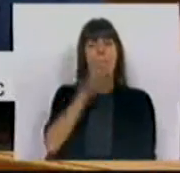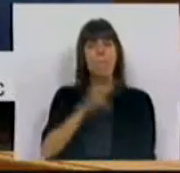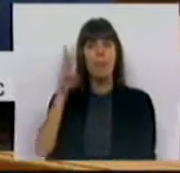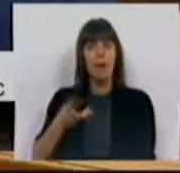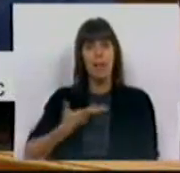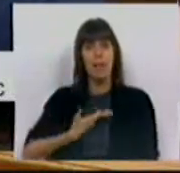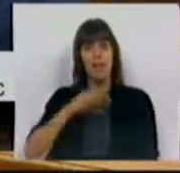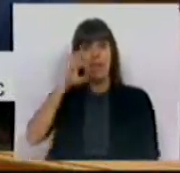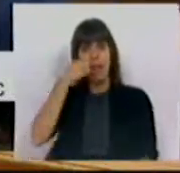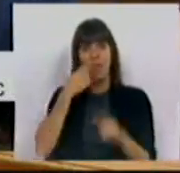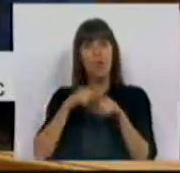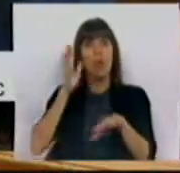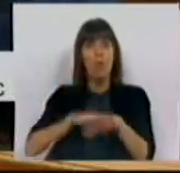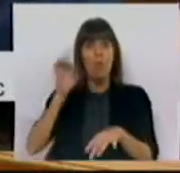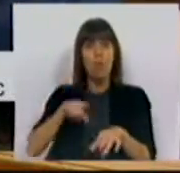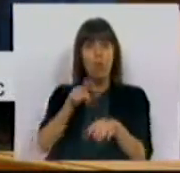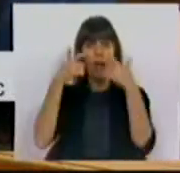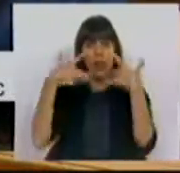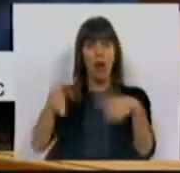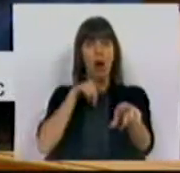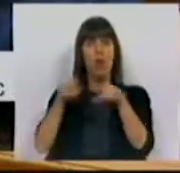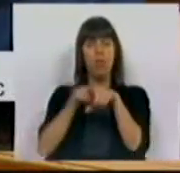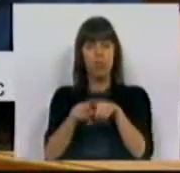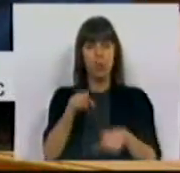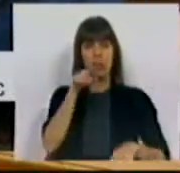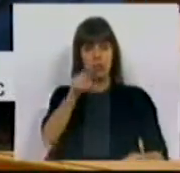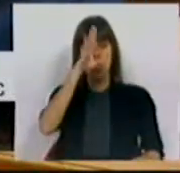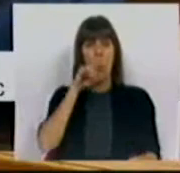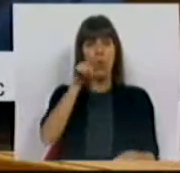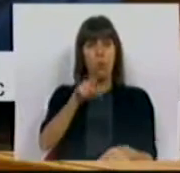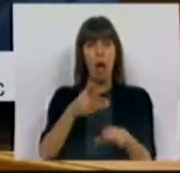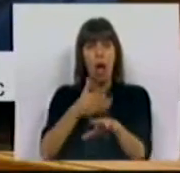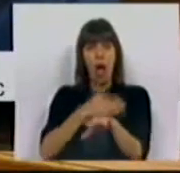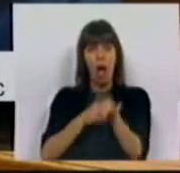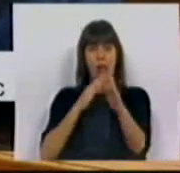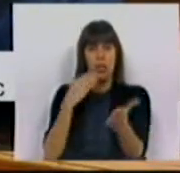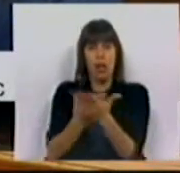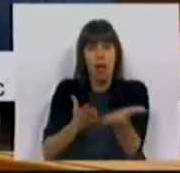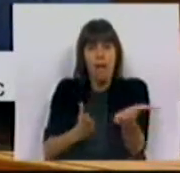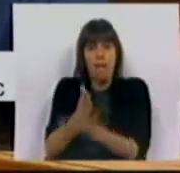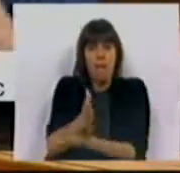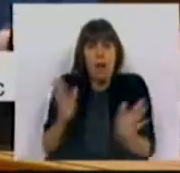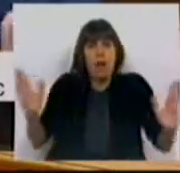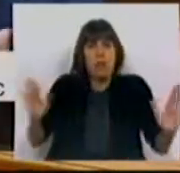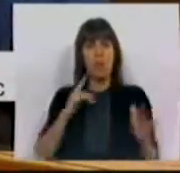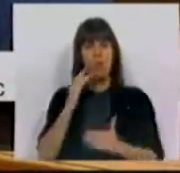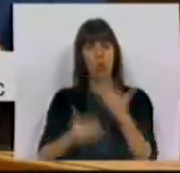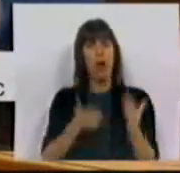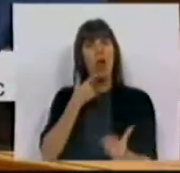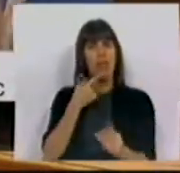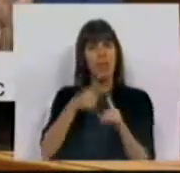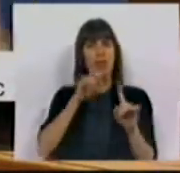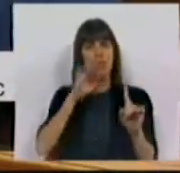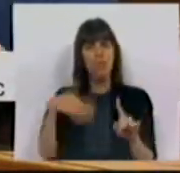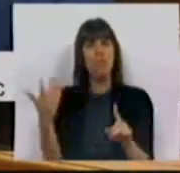de déficit, por causa das políticas que o Sr. Ministro e o seu antecessor levam a cabo, quer dizer, continua a dizer que vai